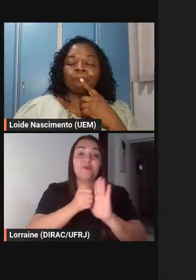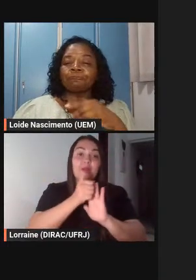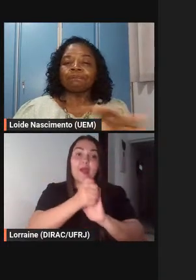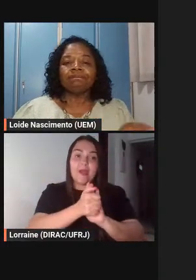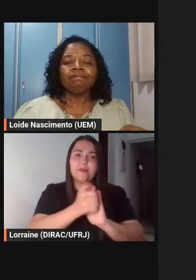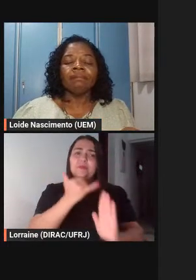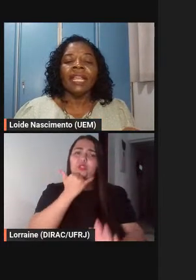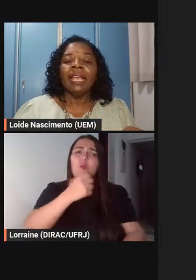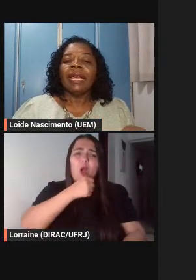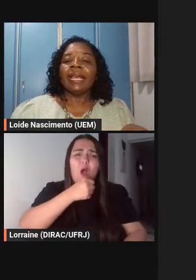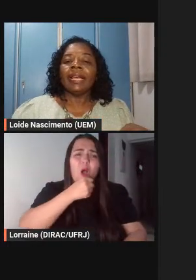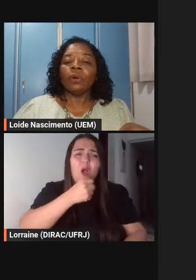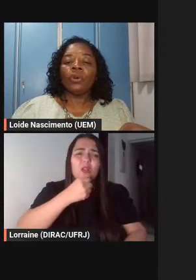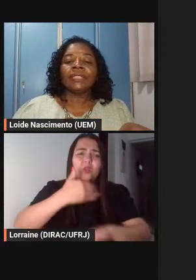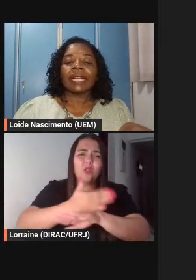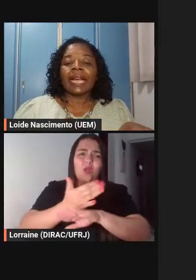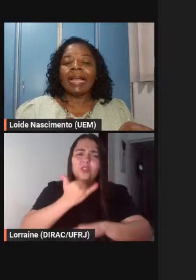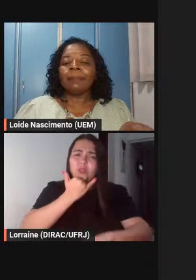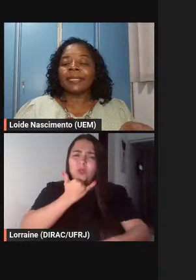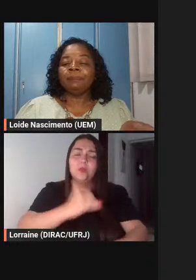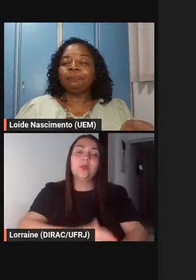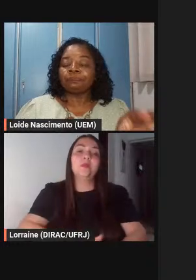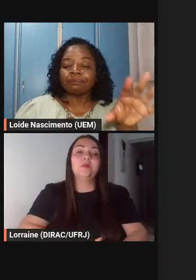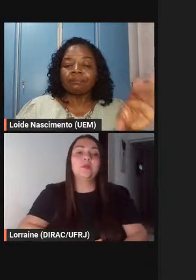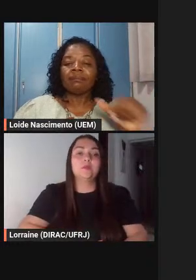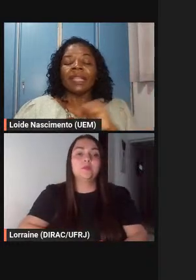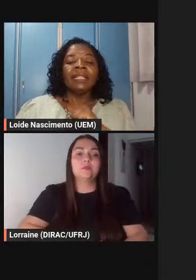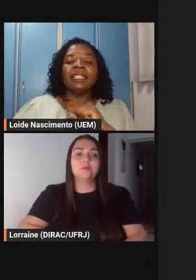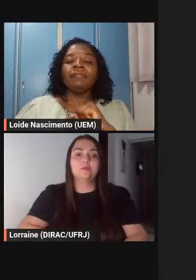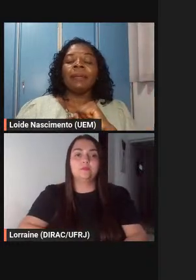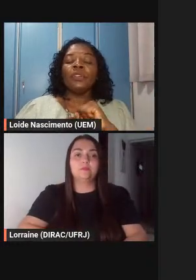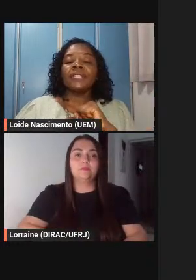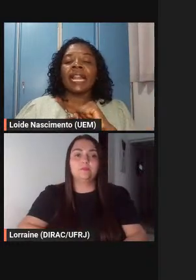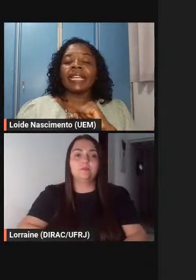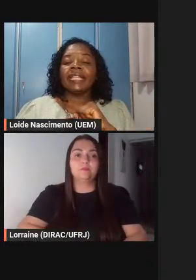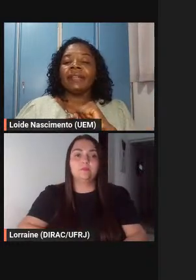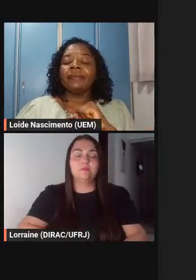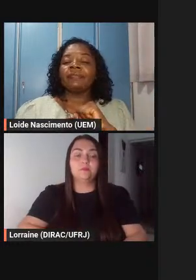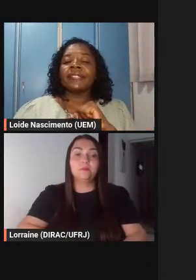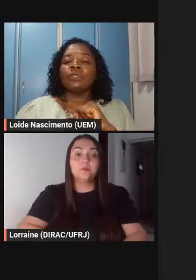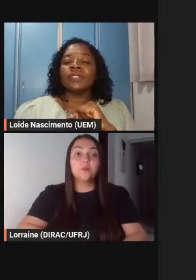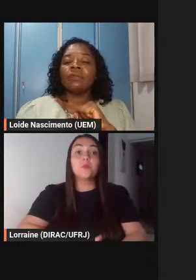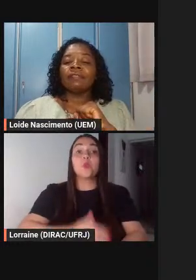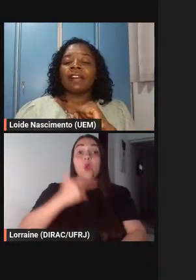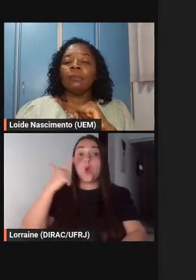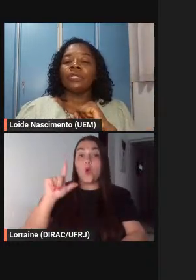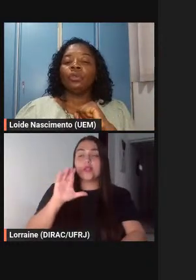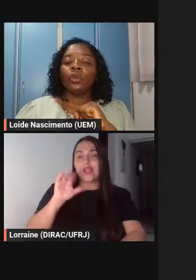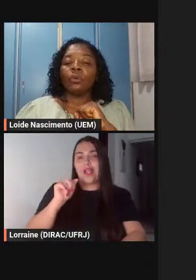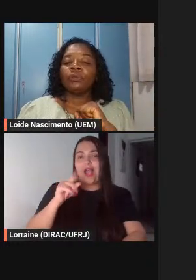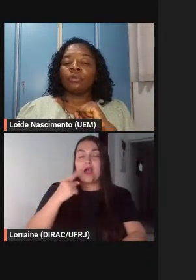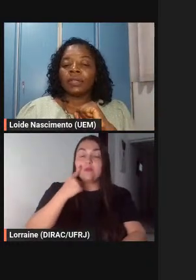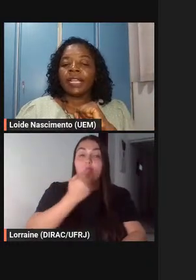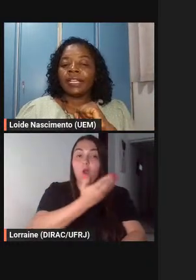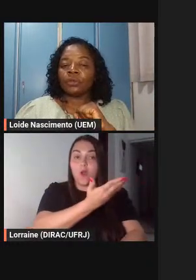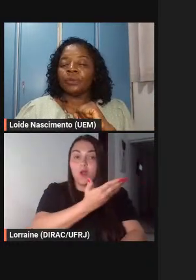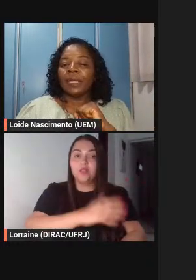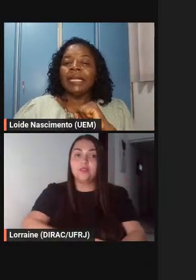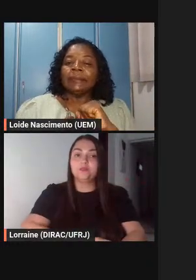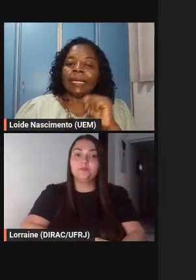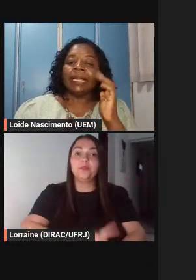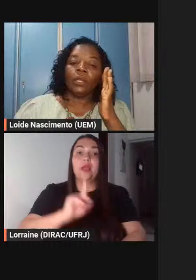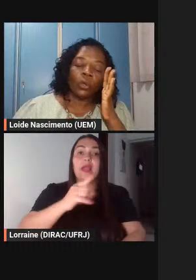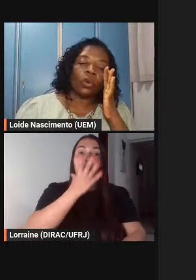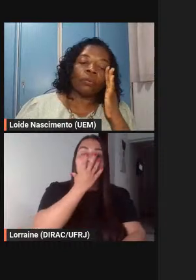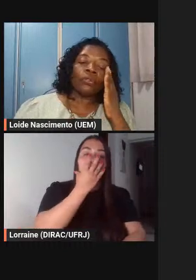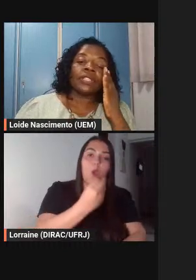desculpem é outra capa que vai mostrar aí faz alusão a uma fábula do lobo e do cordeiro